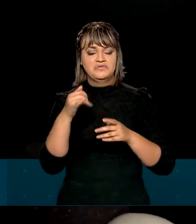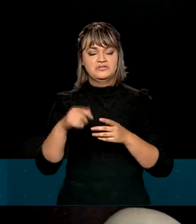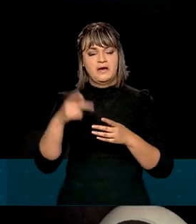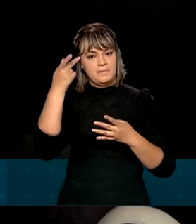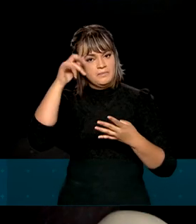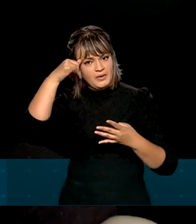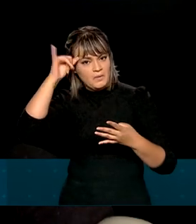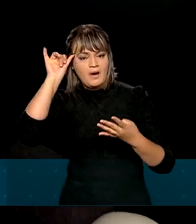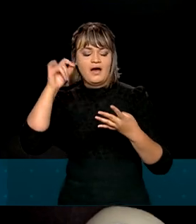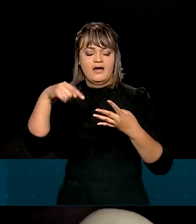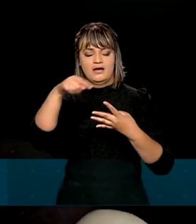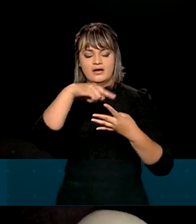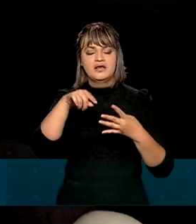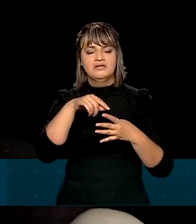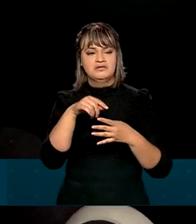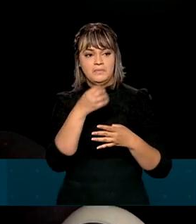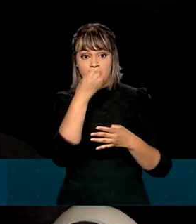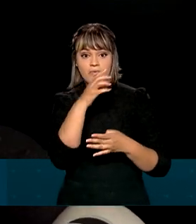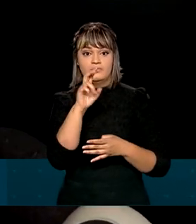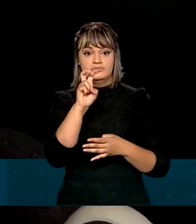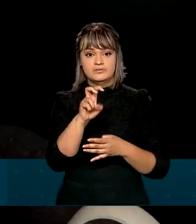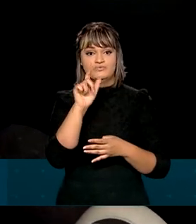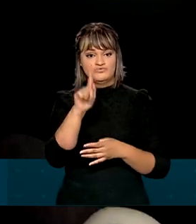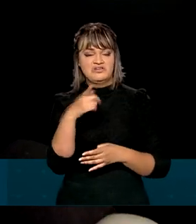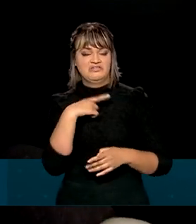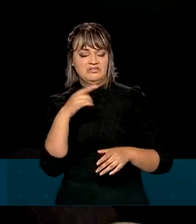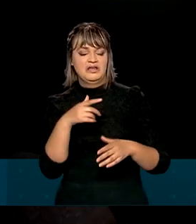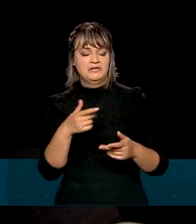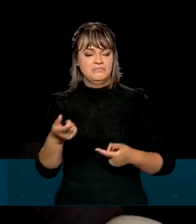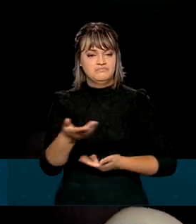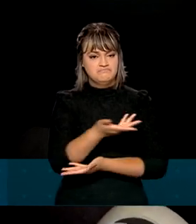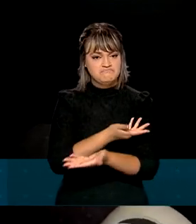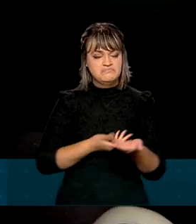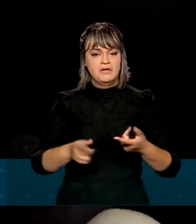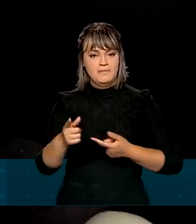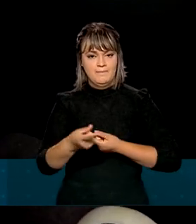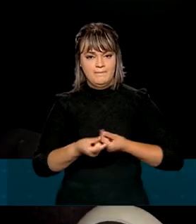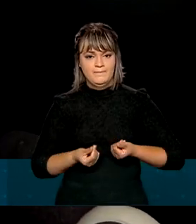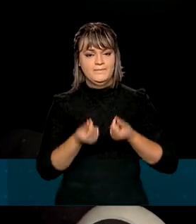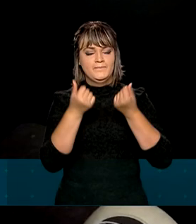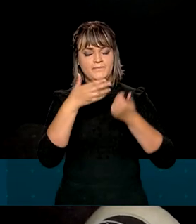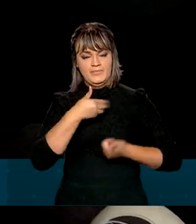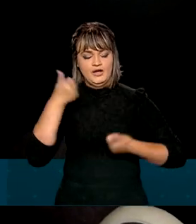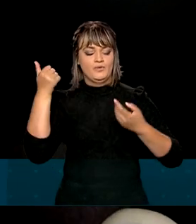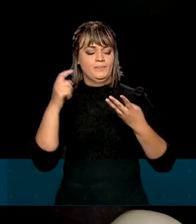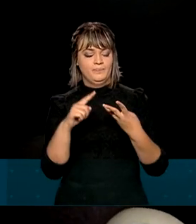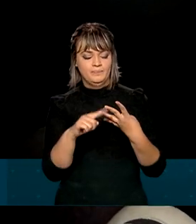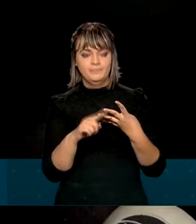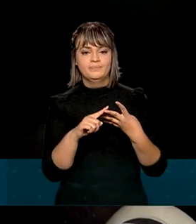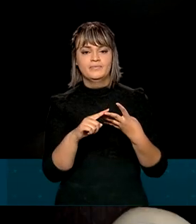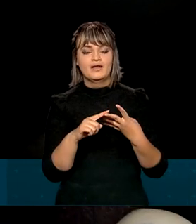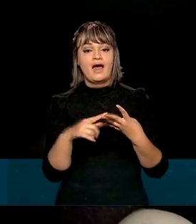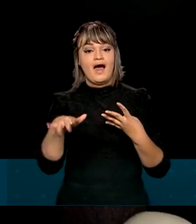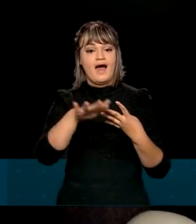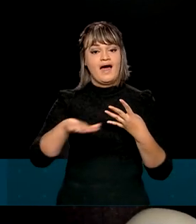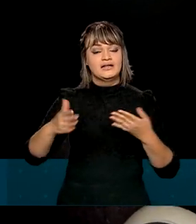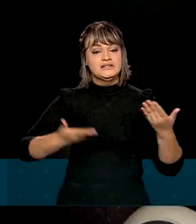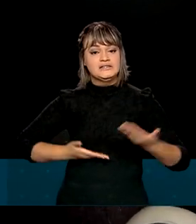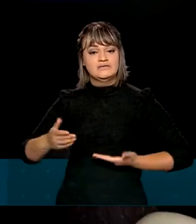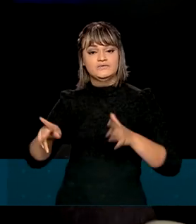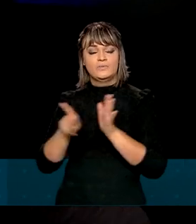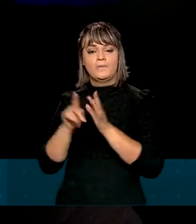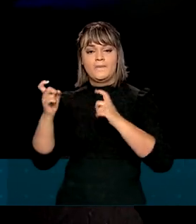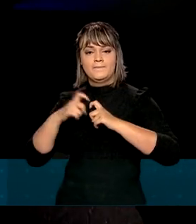pecuária, que vão ser muito beneficiados com o 5G em termos de melhoria de produtividade. Também vamos ter a área de serviços